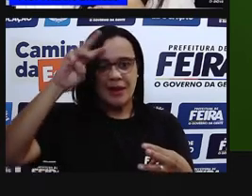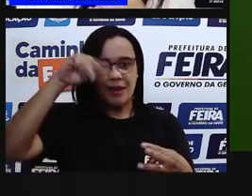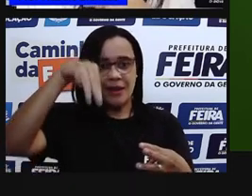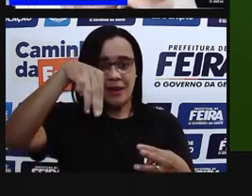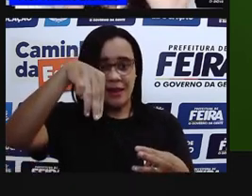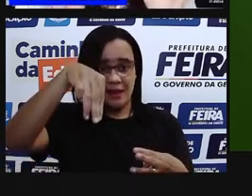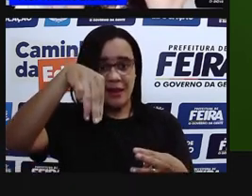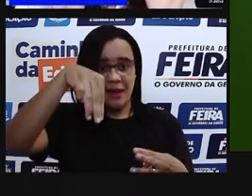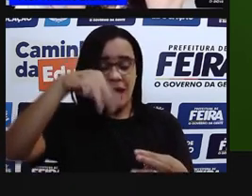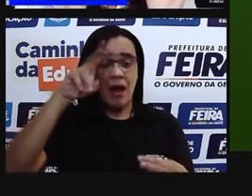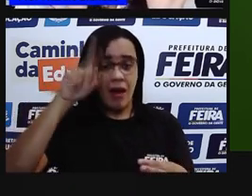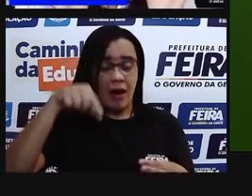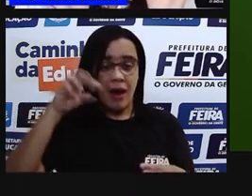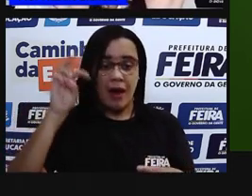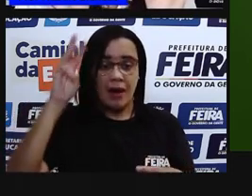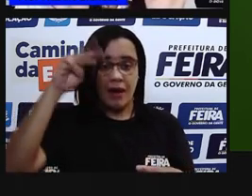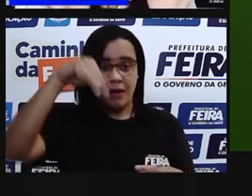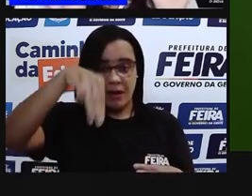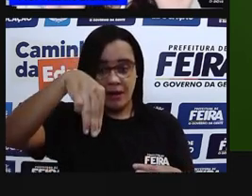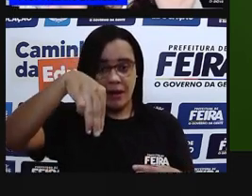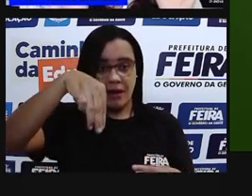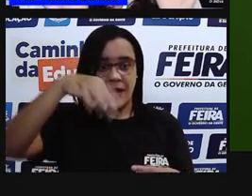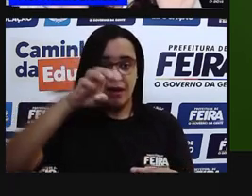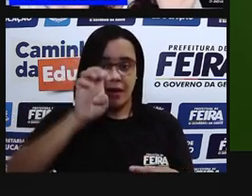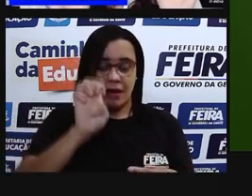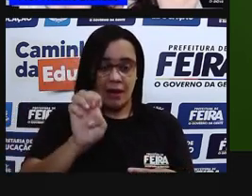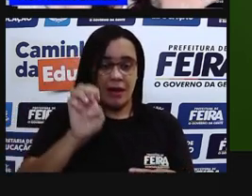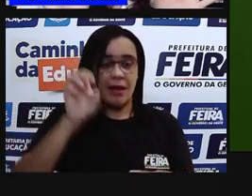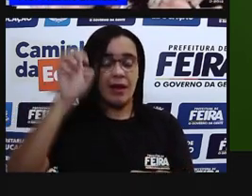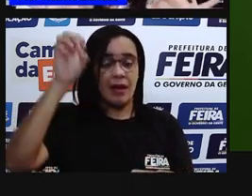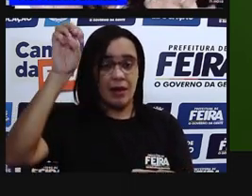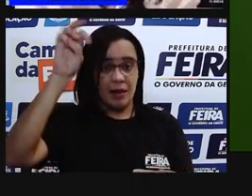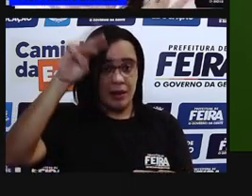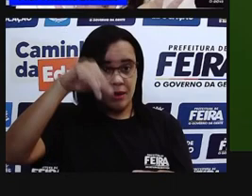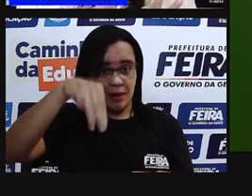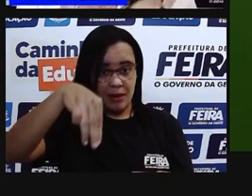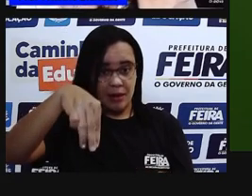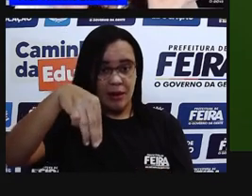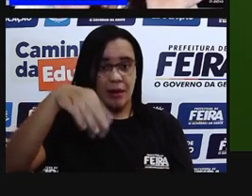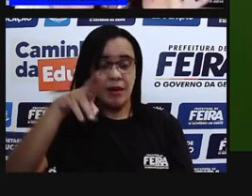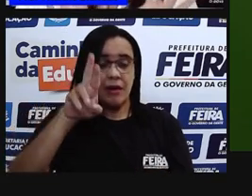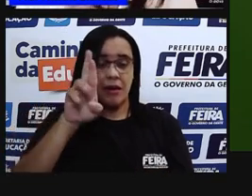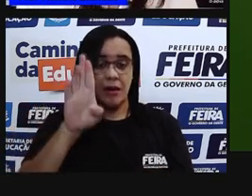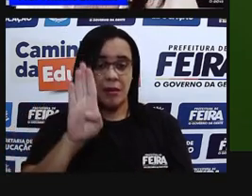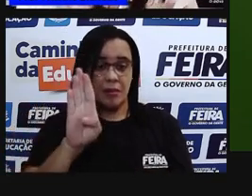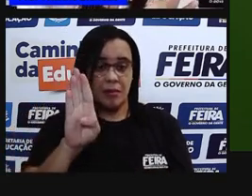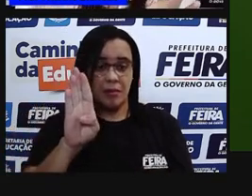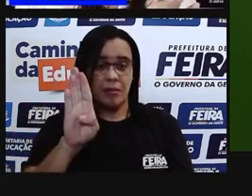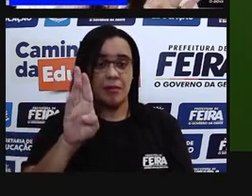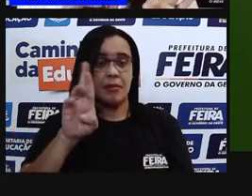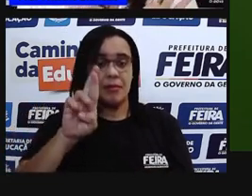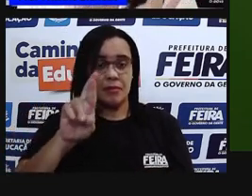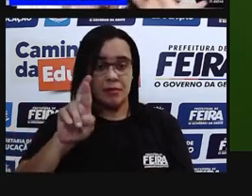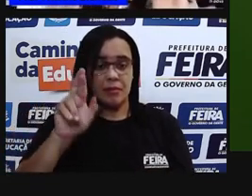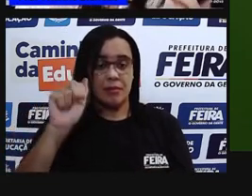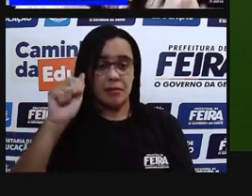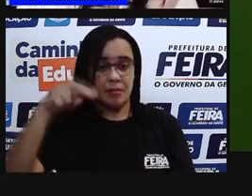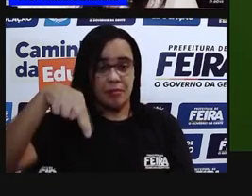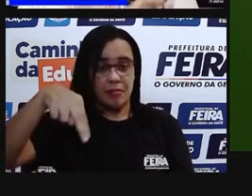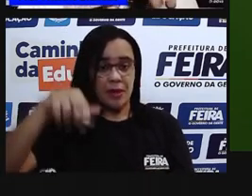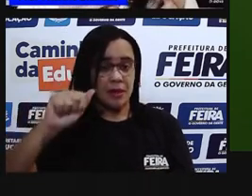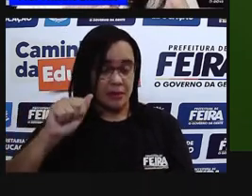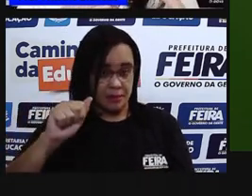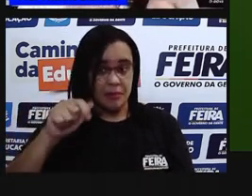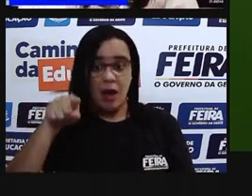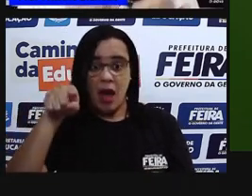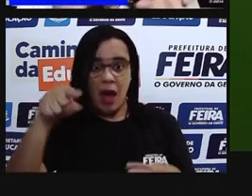Imagine um ovo de galinha, certo? Cru. Quando a gente, se você descascar direitinho esse